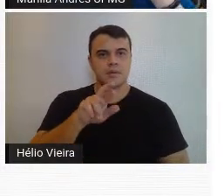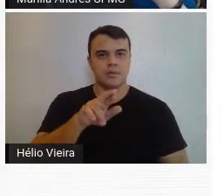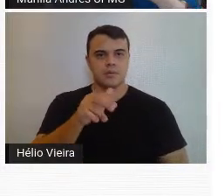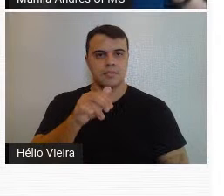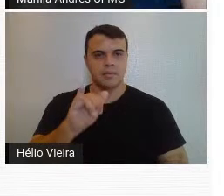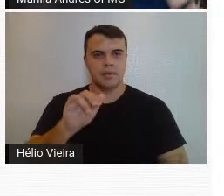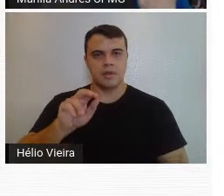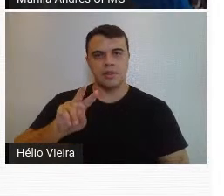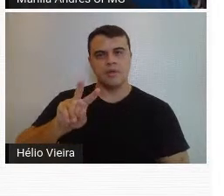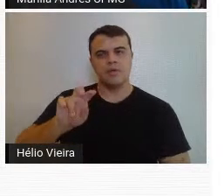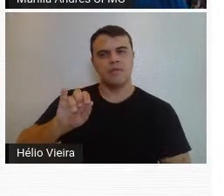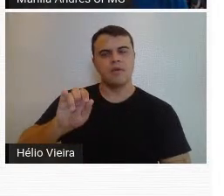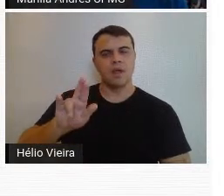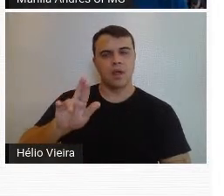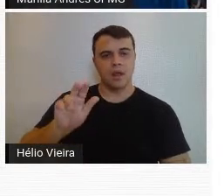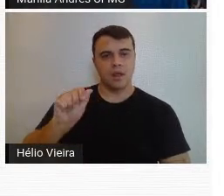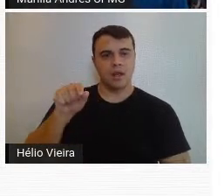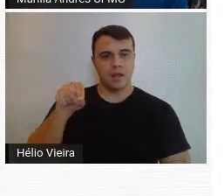Meire Vieira também